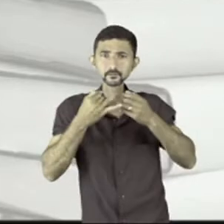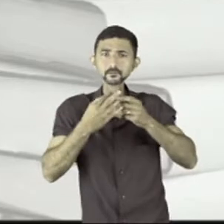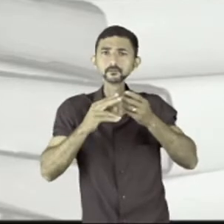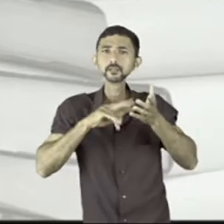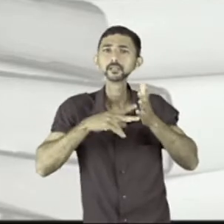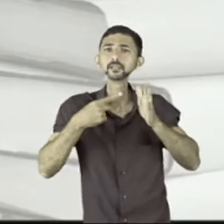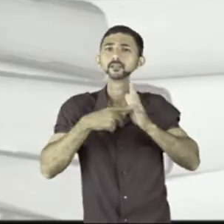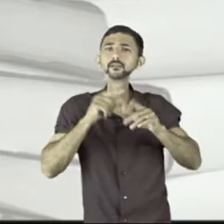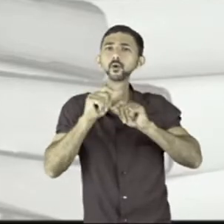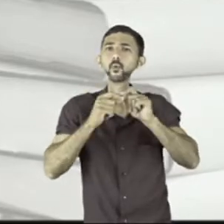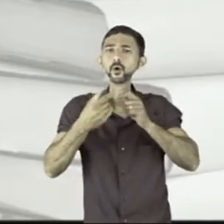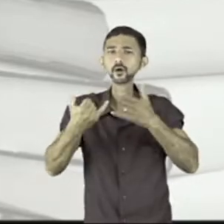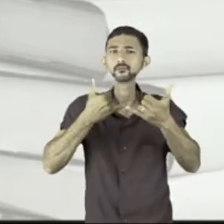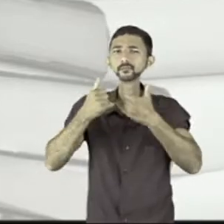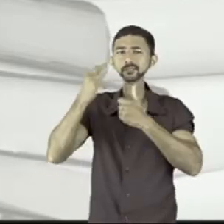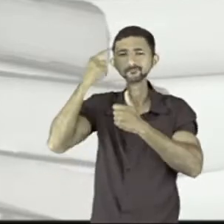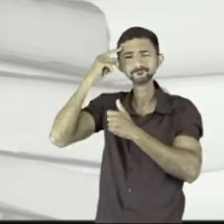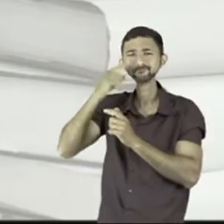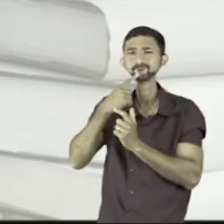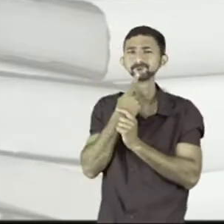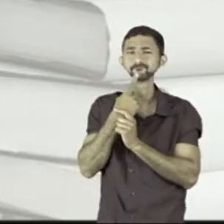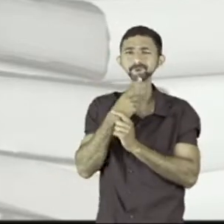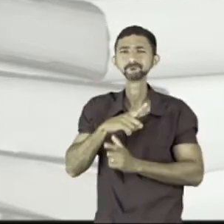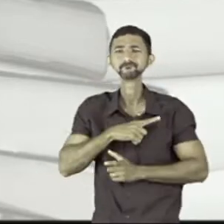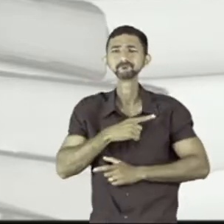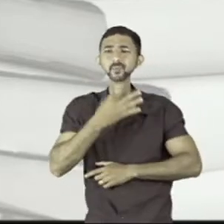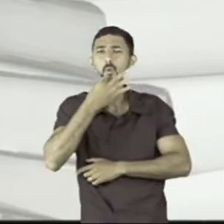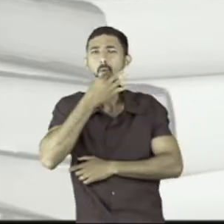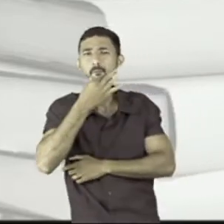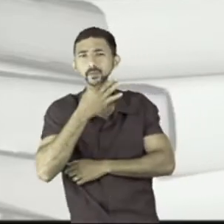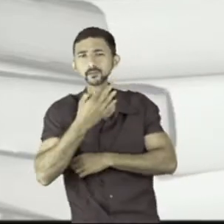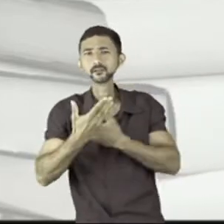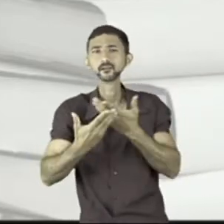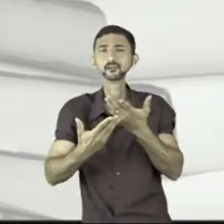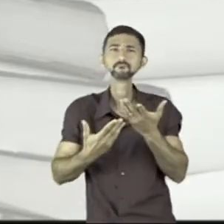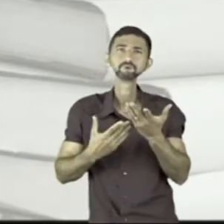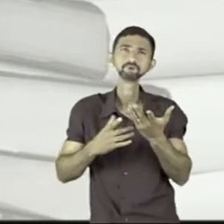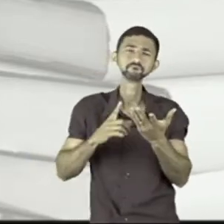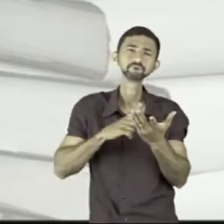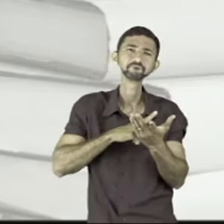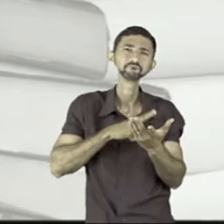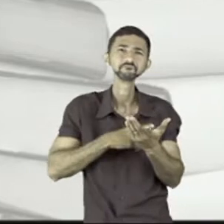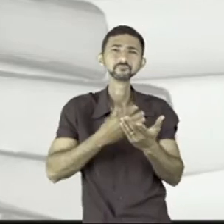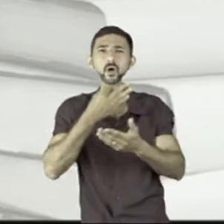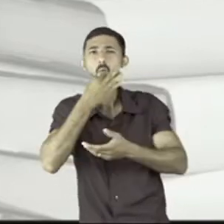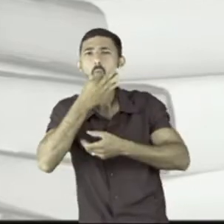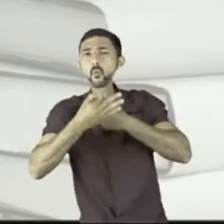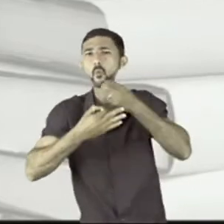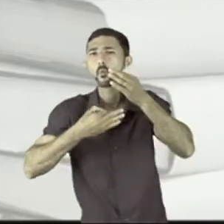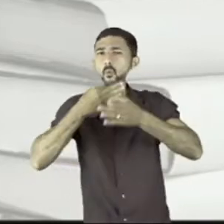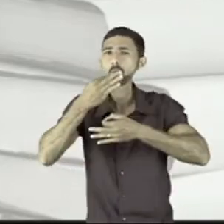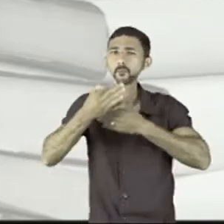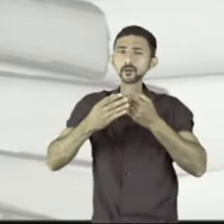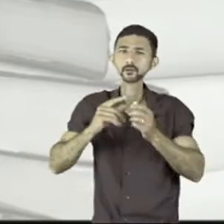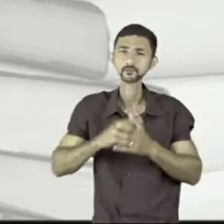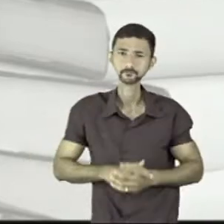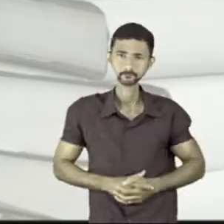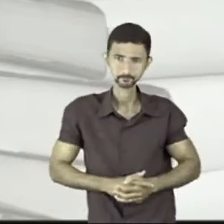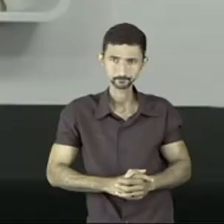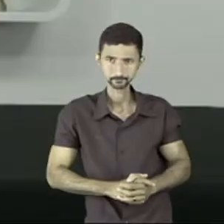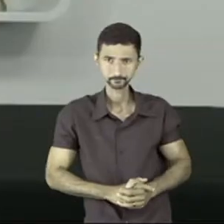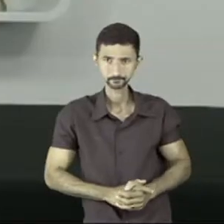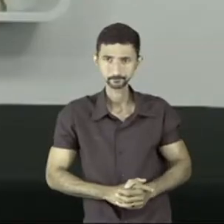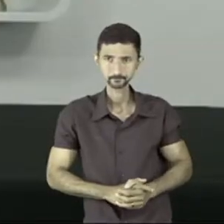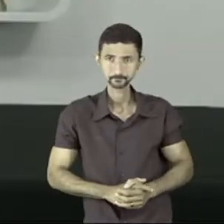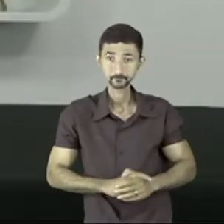nós em relação à ideia? Será que existe alguma opinião? Será que existe algum argumento? Olha para mim um